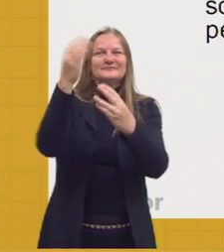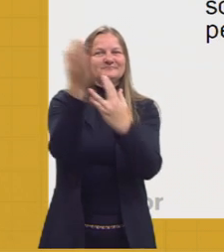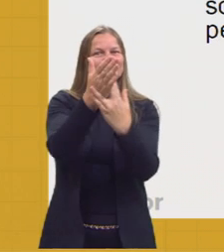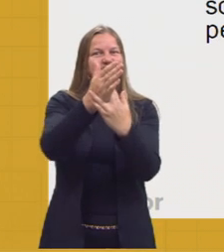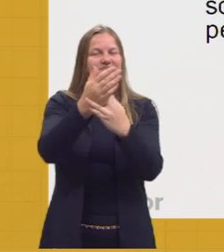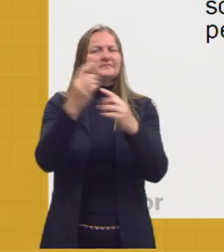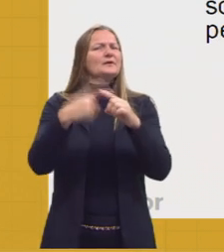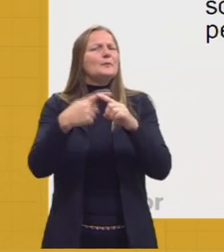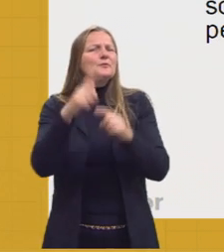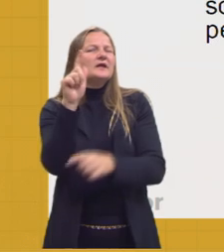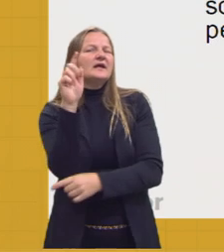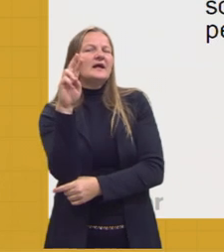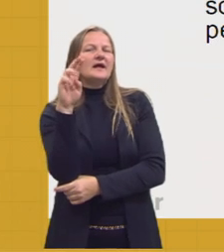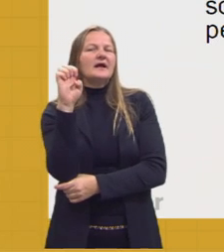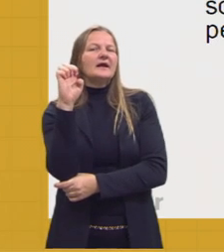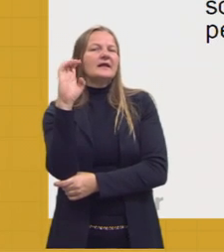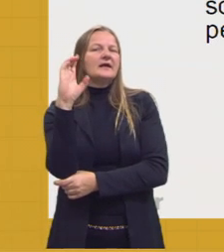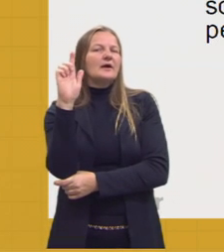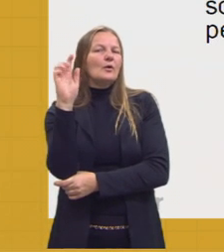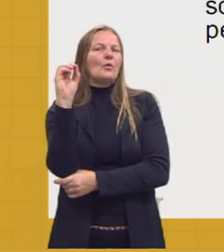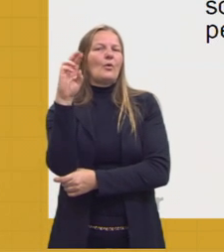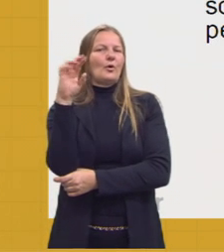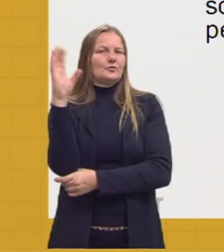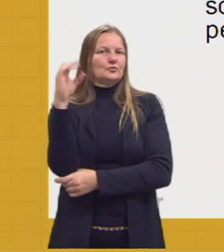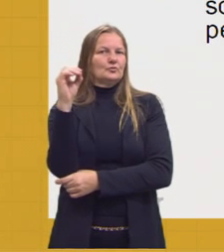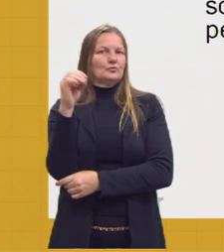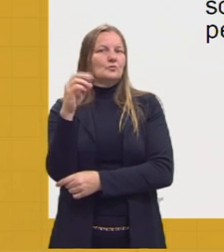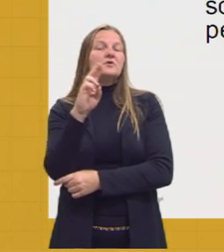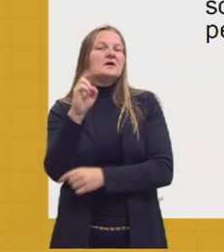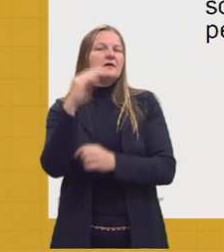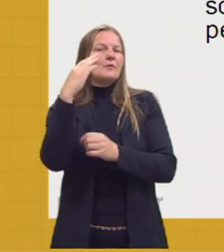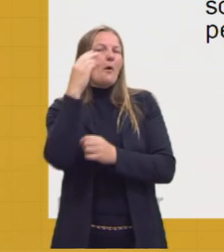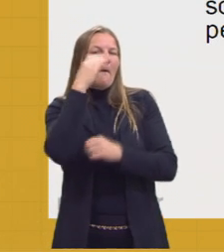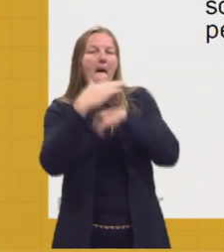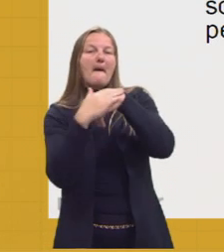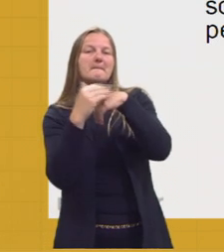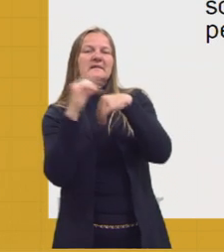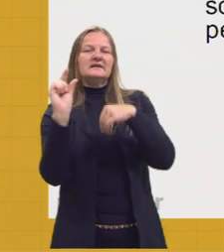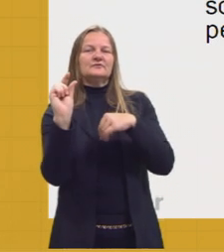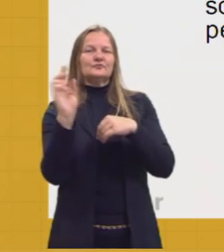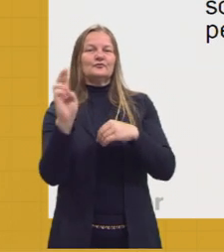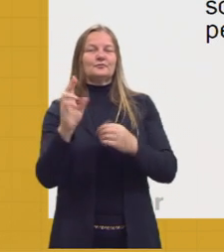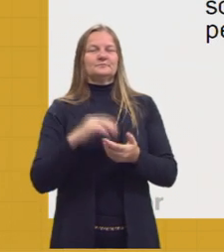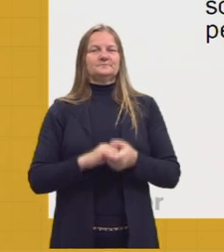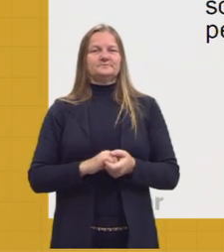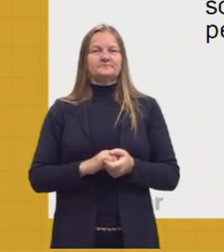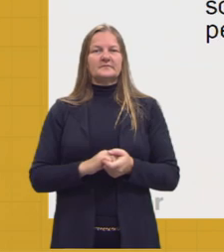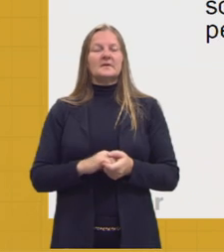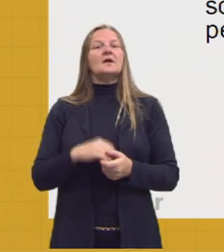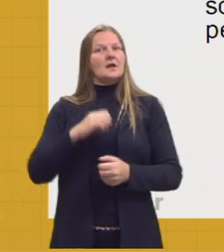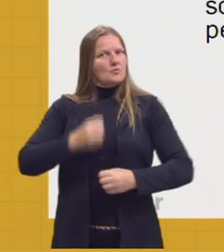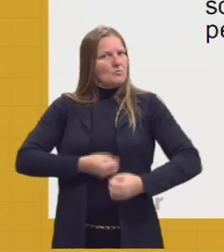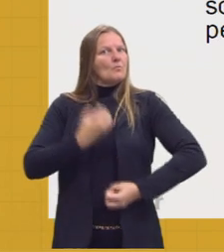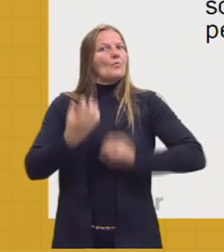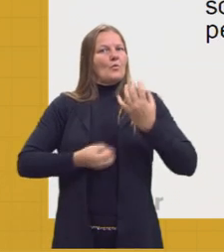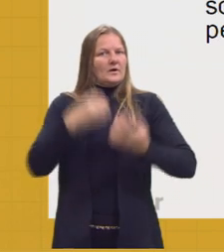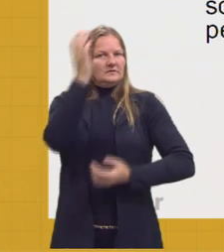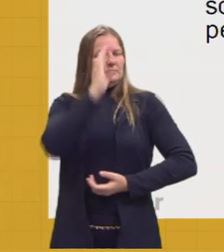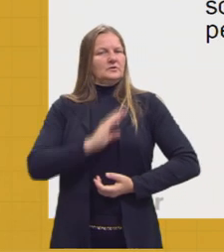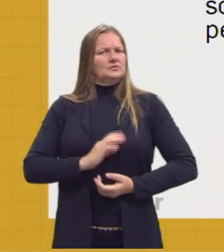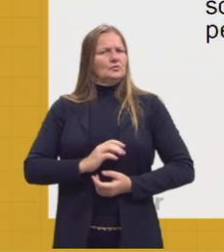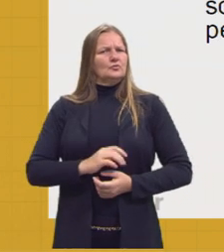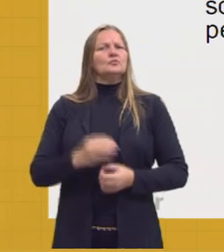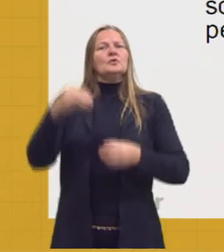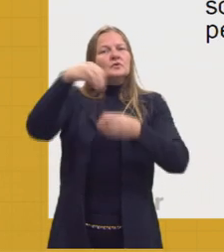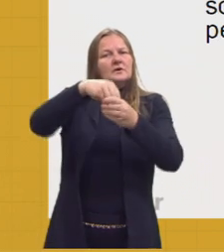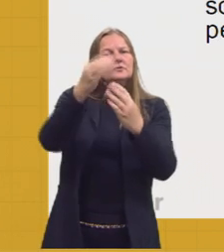Gregório de Matos é chamado, então, de boca do inferno? Ele foi um dos maiores poetas brasileiros dentro do período do barroco.